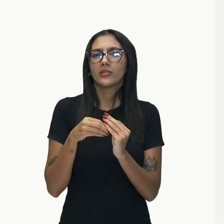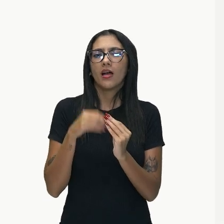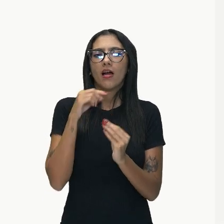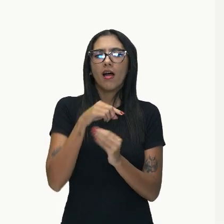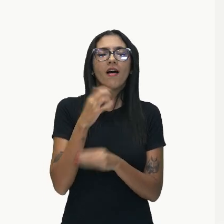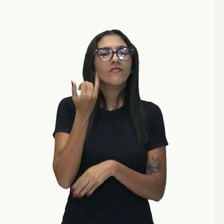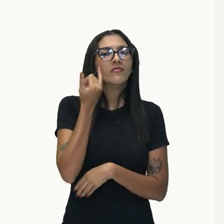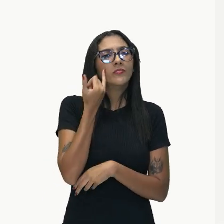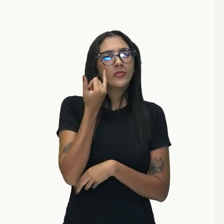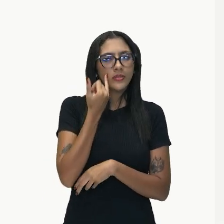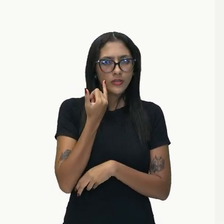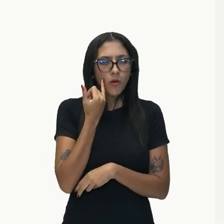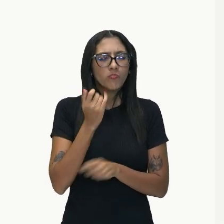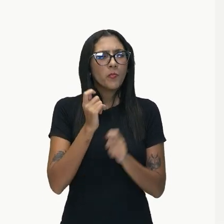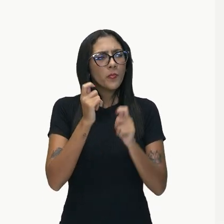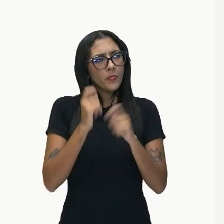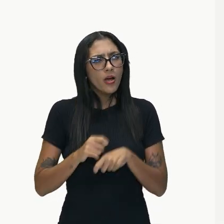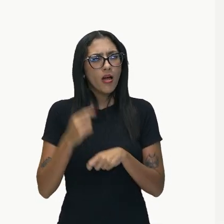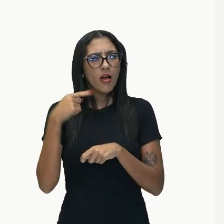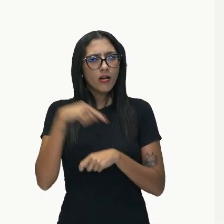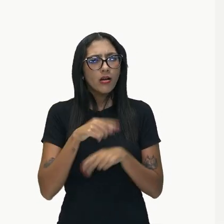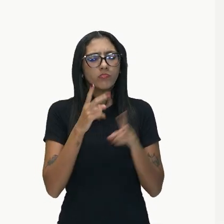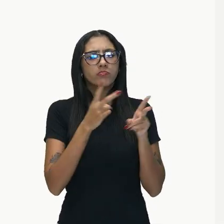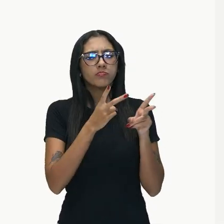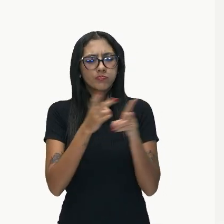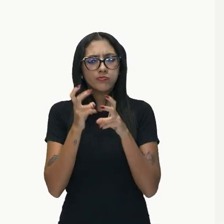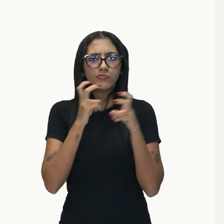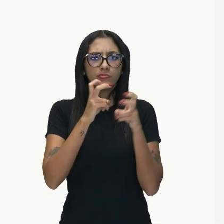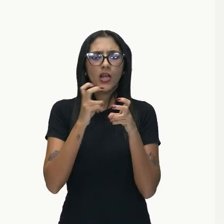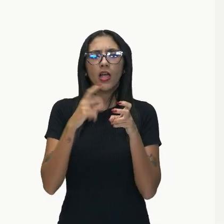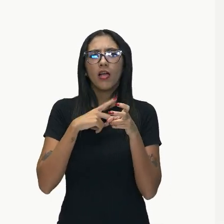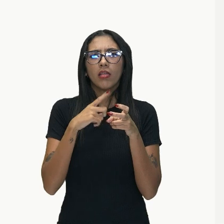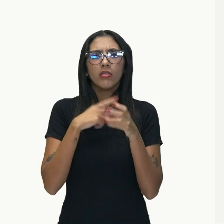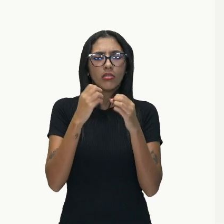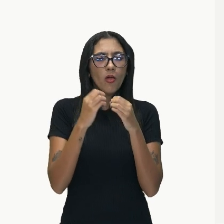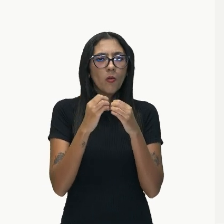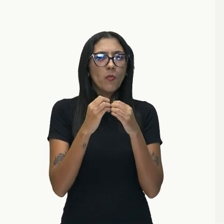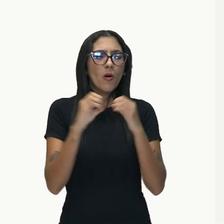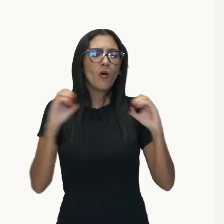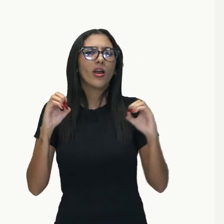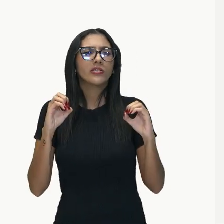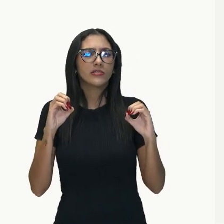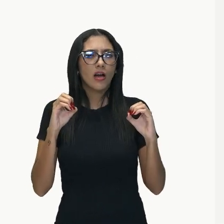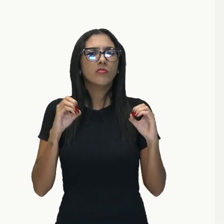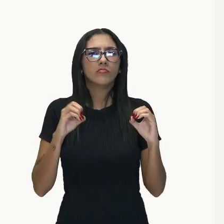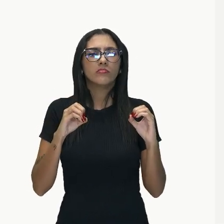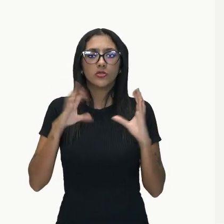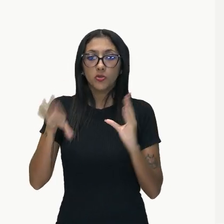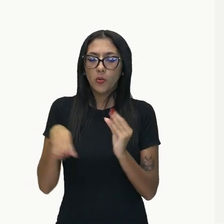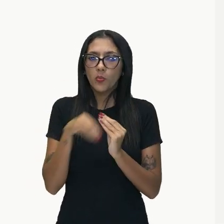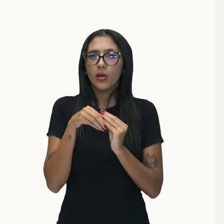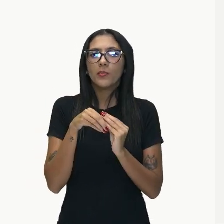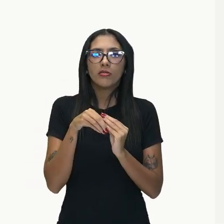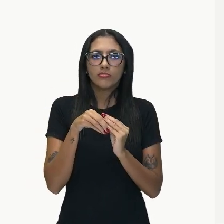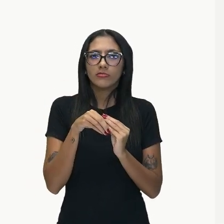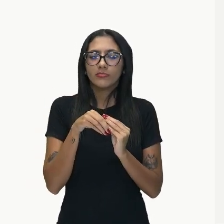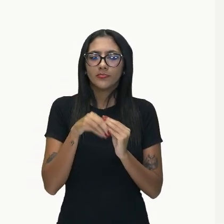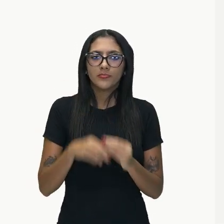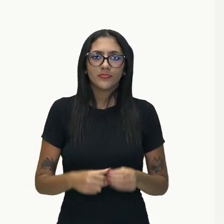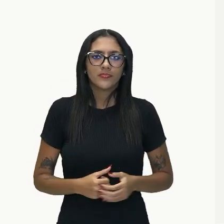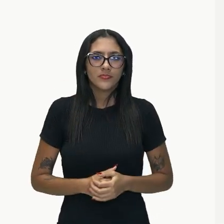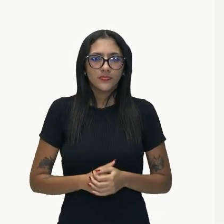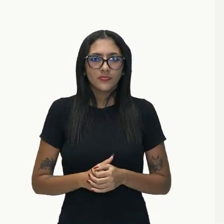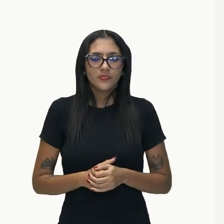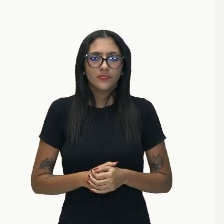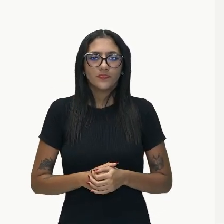podem perceber que nós temos aqui uma oração inteira exercendo a função de complemento nominal. Então, nós vamos